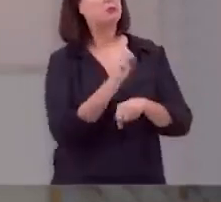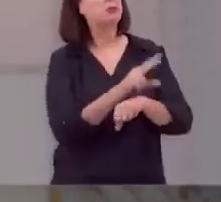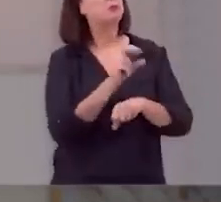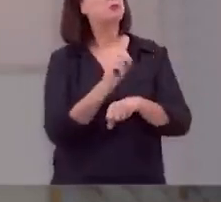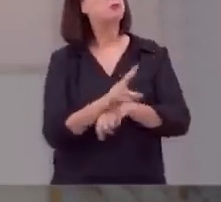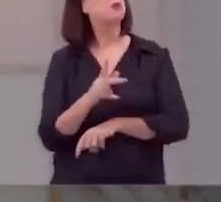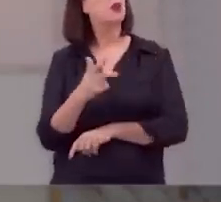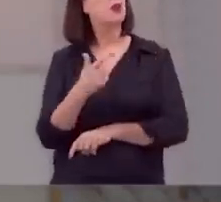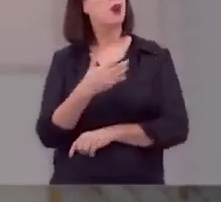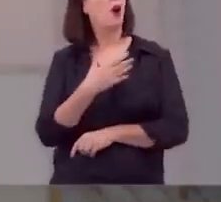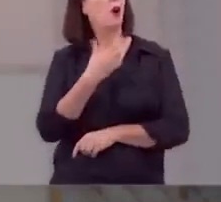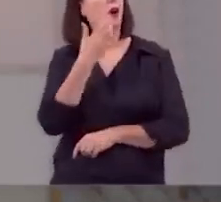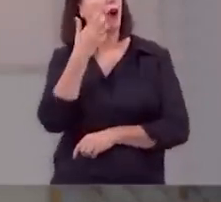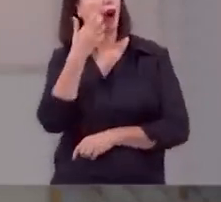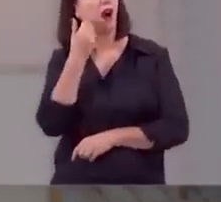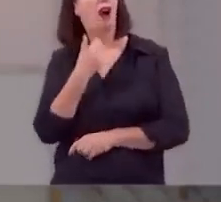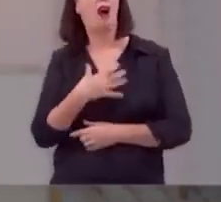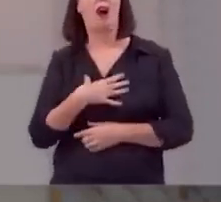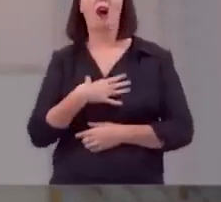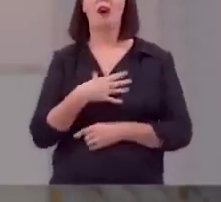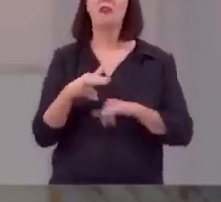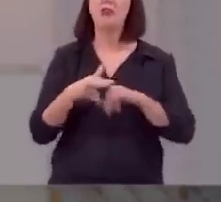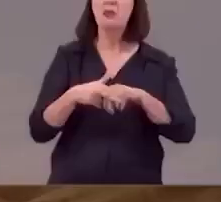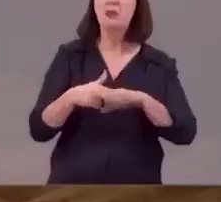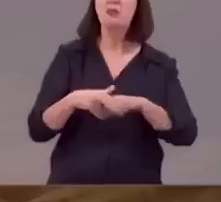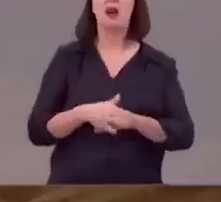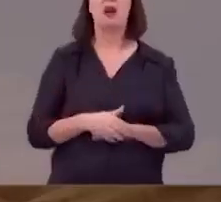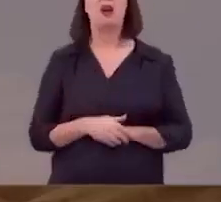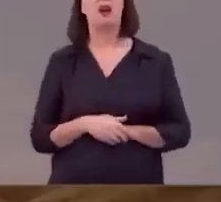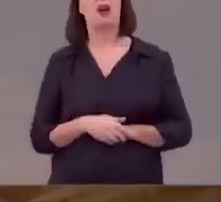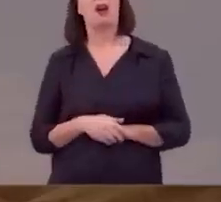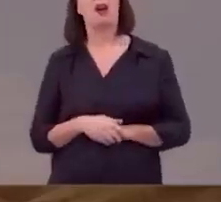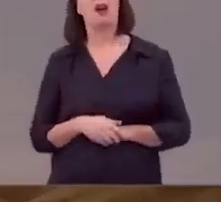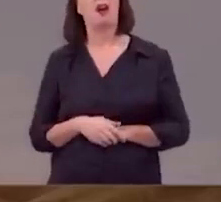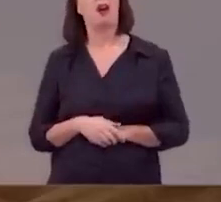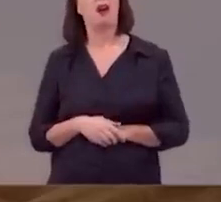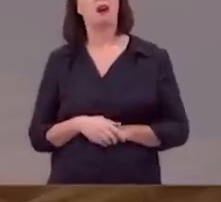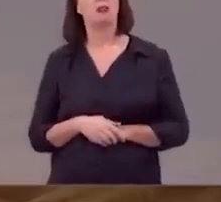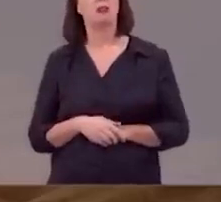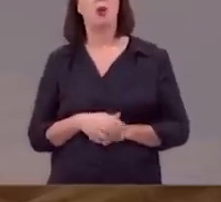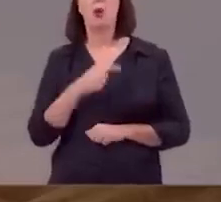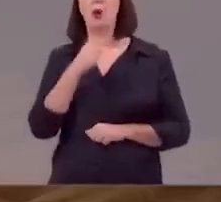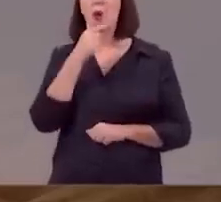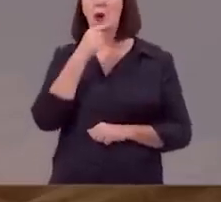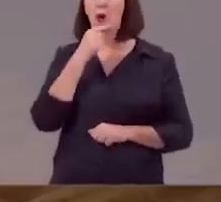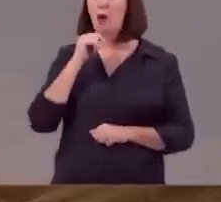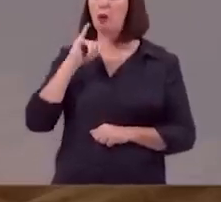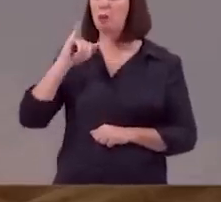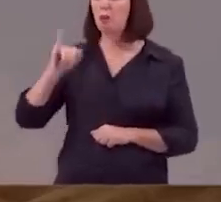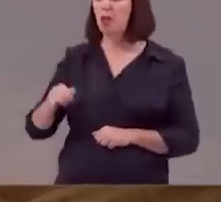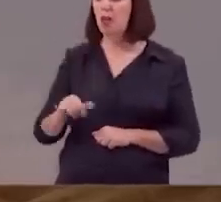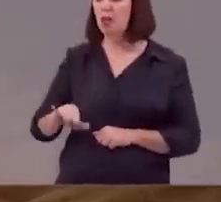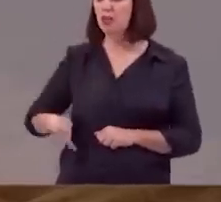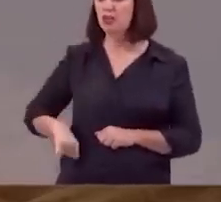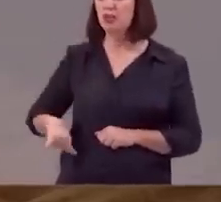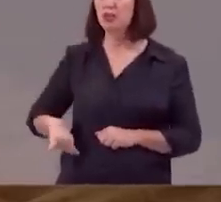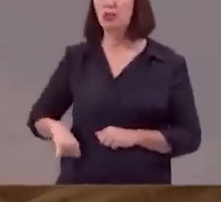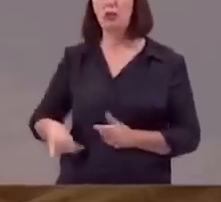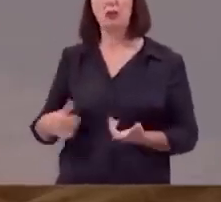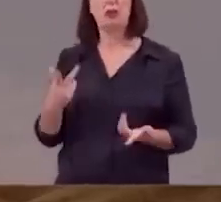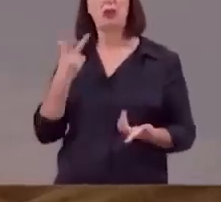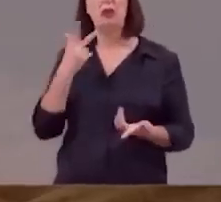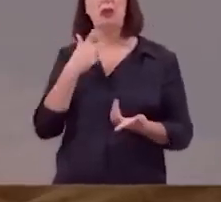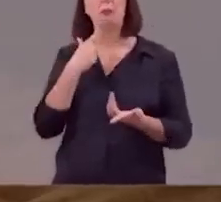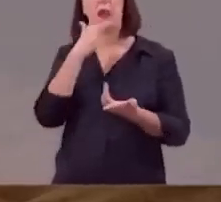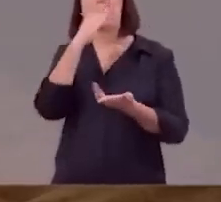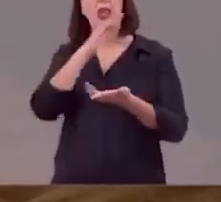dos órfãos e das viúvas Jó estava golpeado